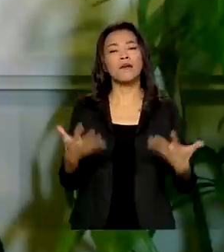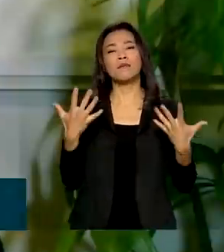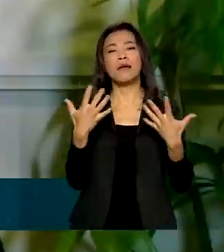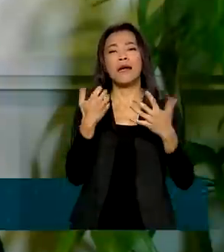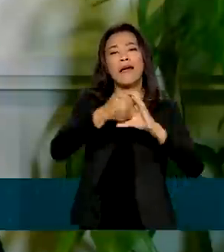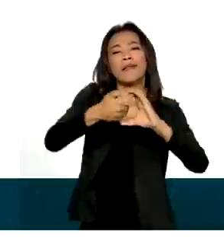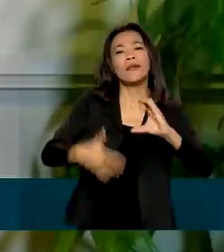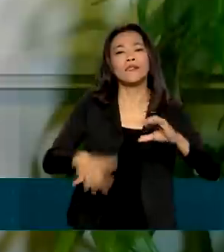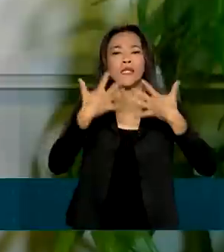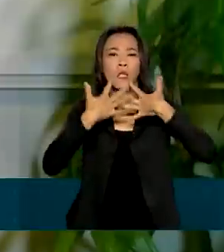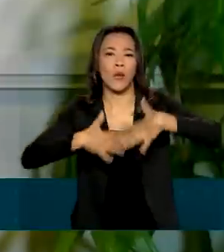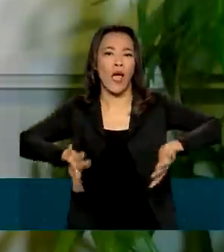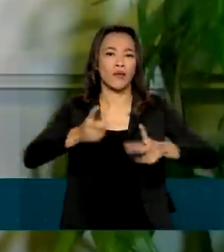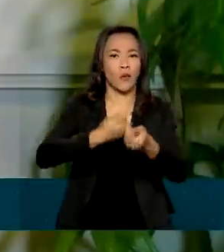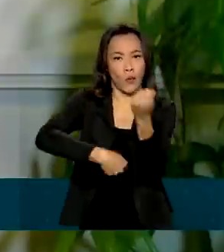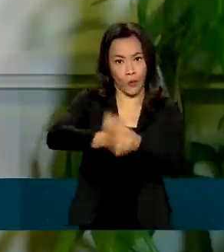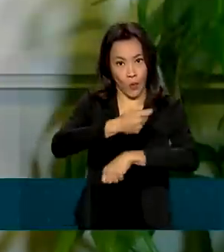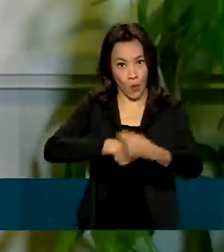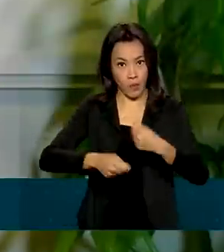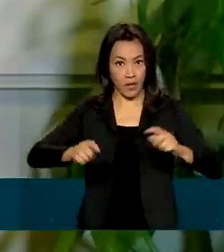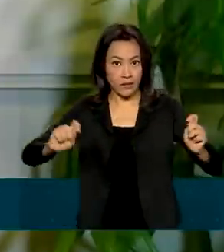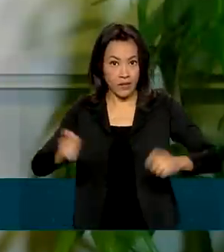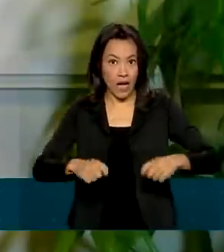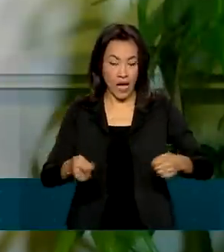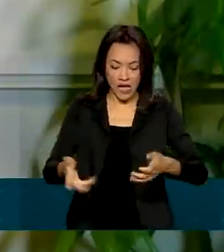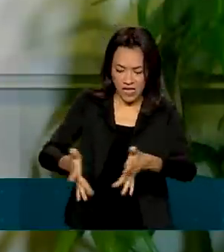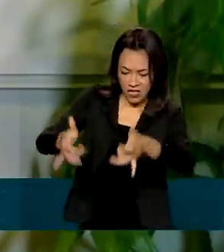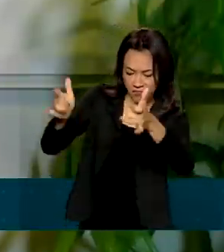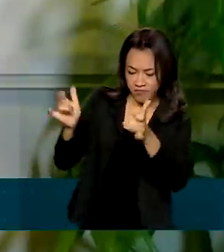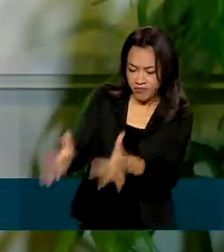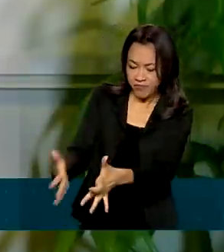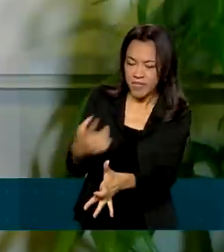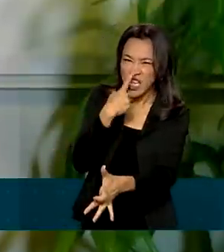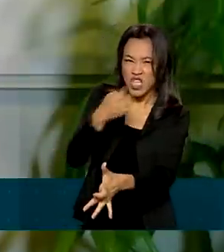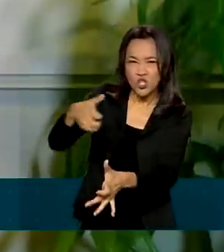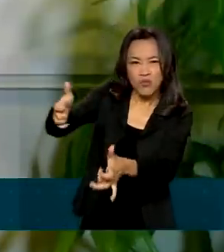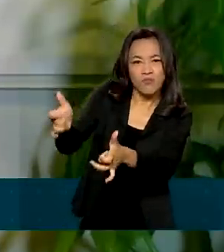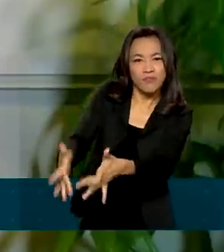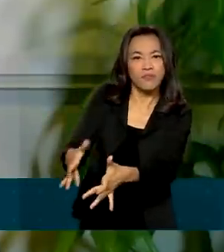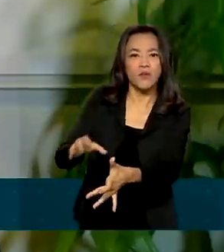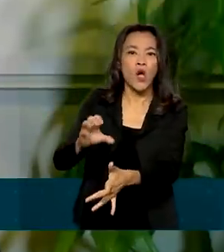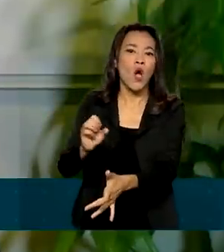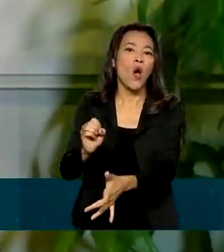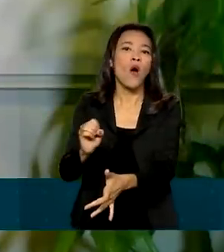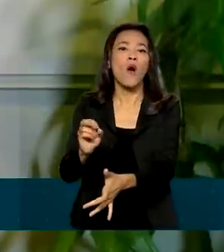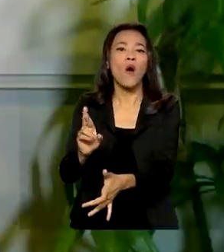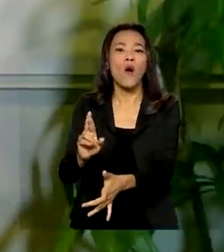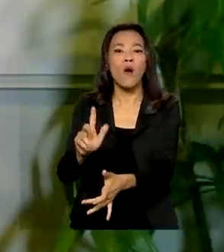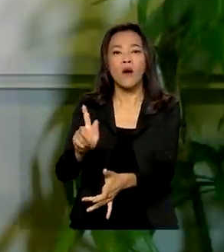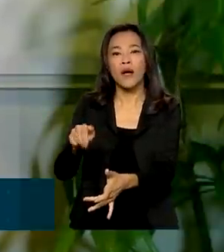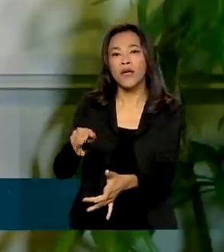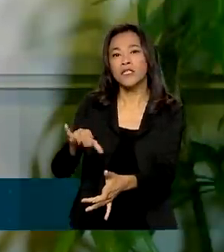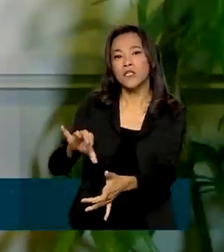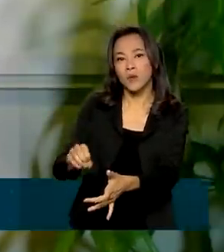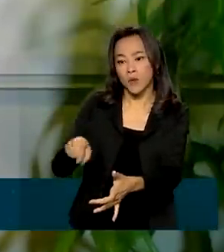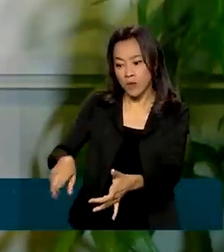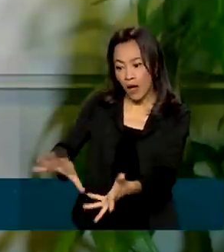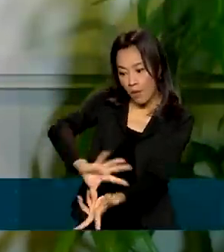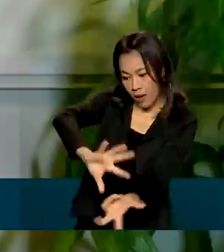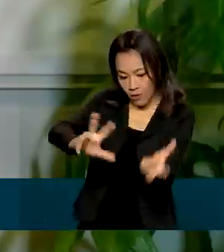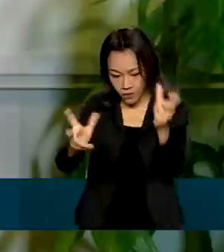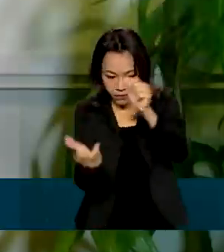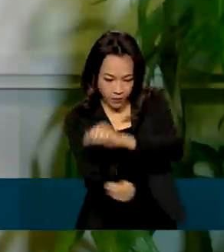crédito de diversos fontes. Você pode tratar esse resíduo orgânico, esse lixo orgânico e gerar crédito. Você pode gerar crédito de proteção